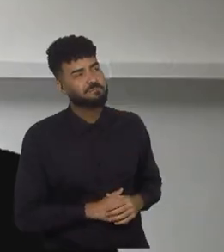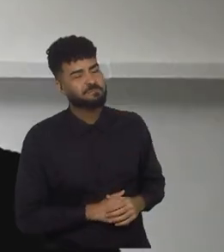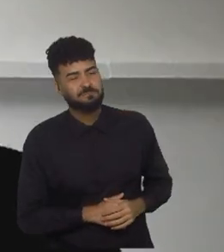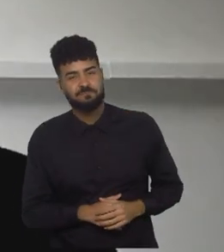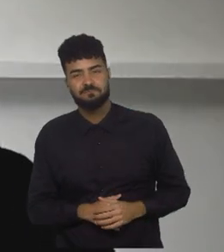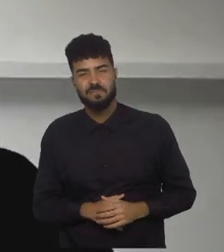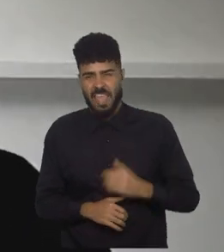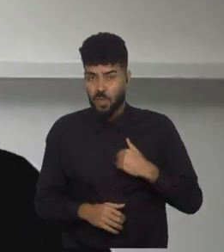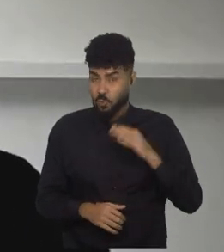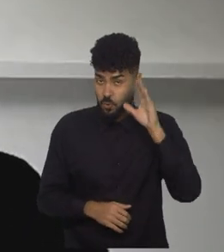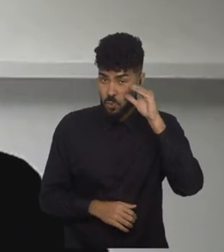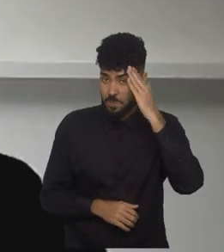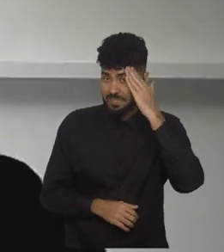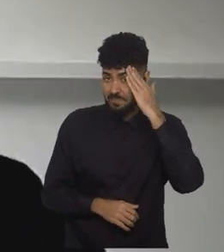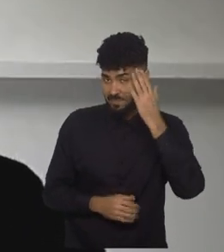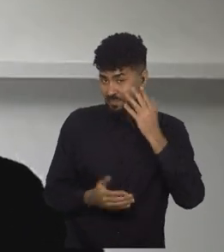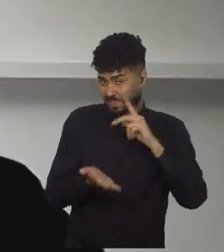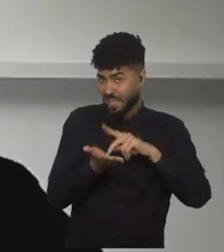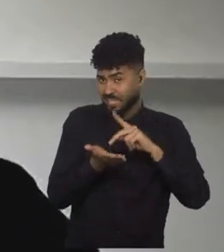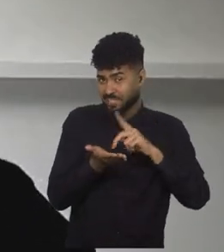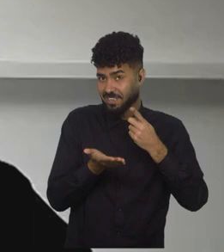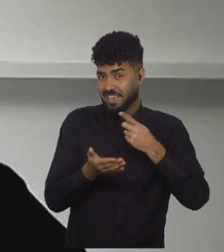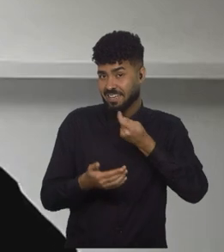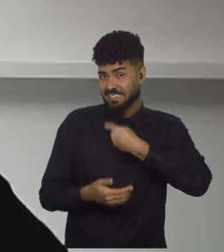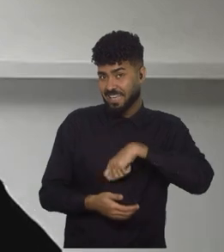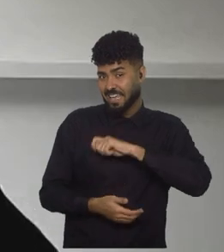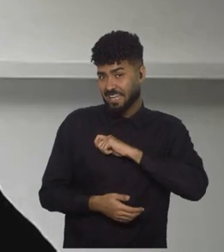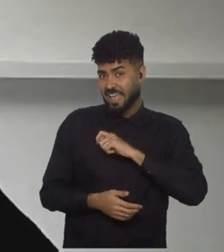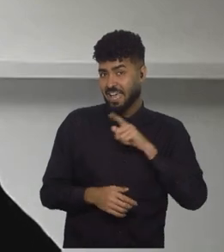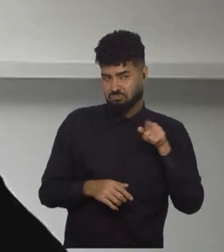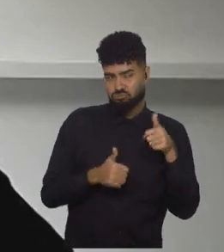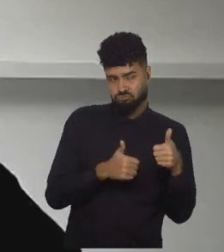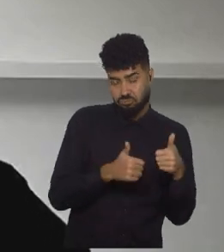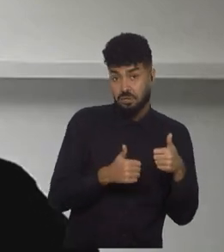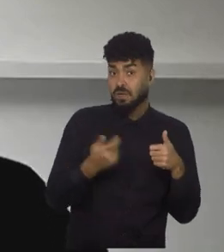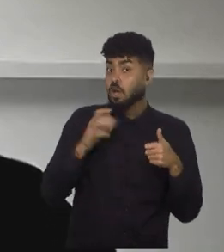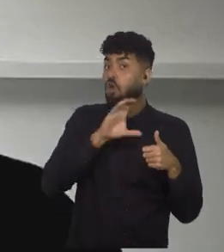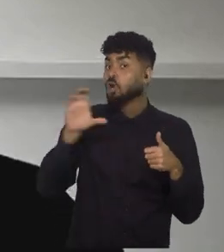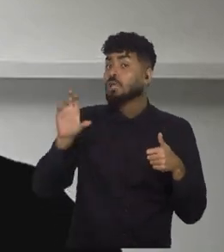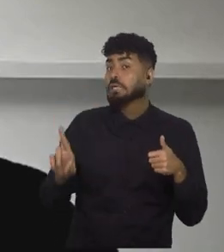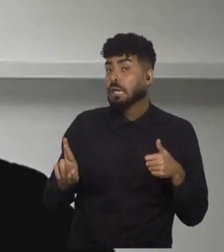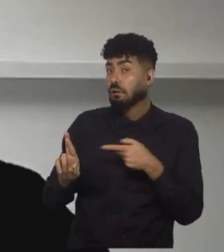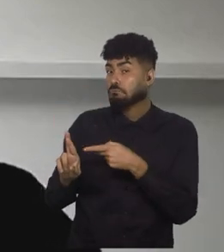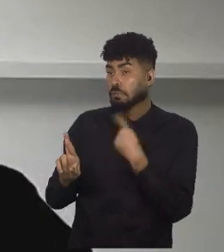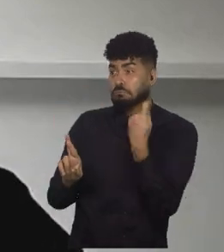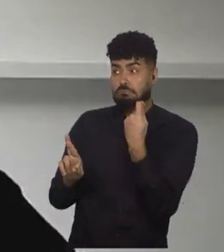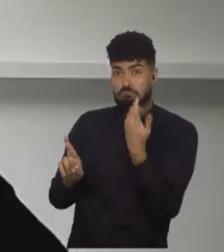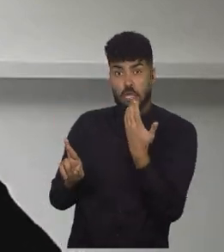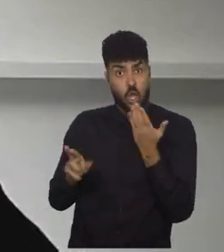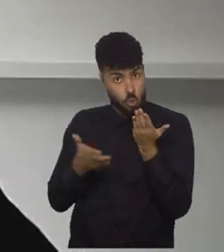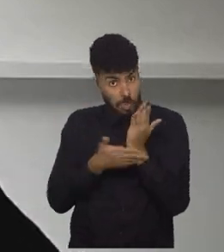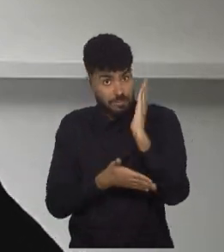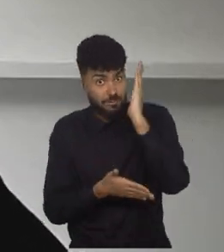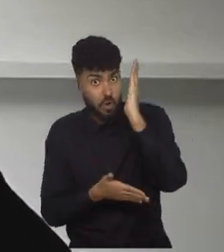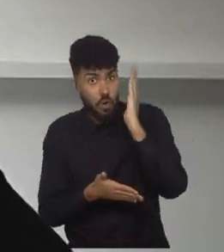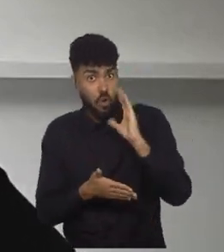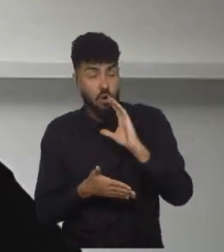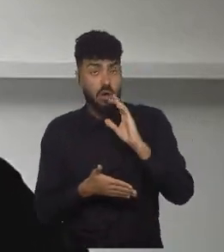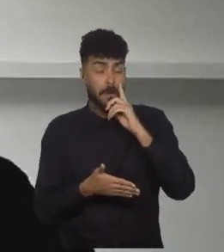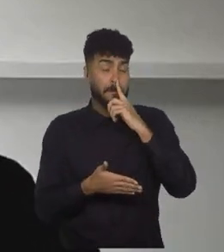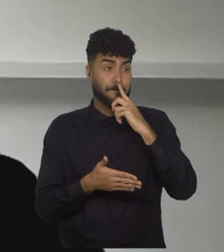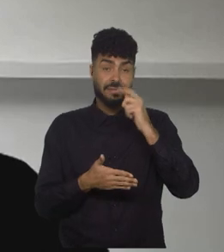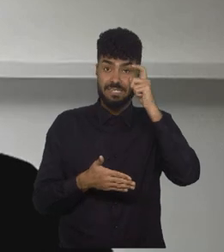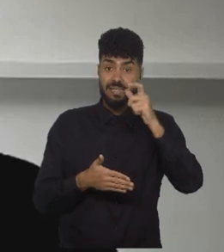Estou bastante curiosa, para ser bem sincera, em relação à seleção da Costa Rica. Conseguiu uma classificação interessante, mas